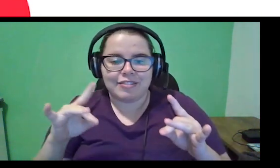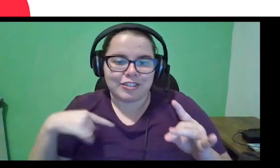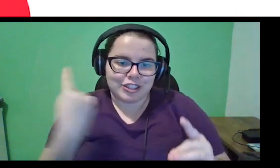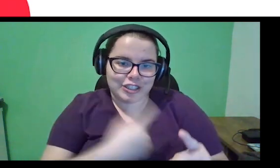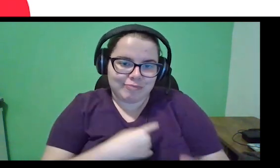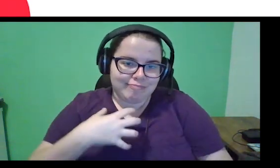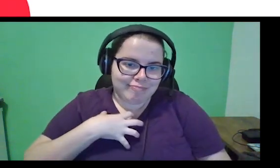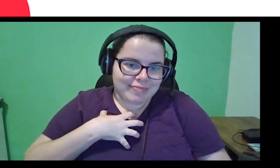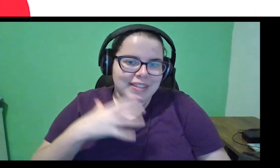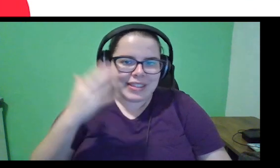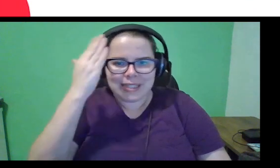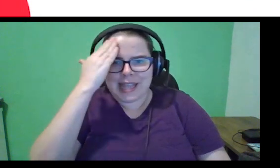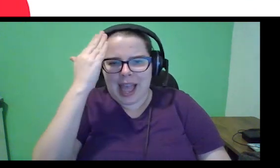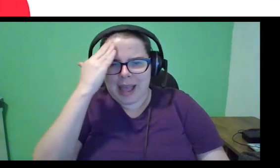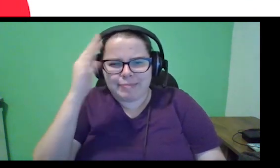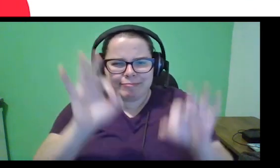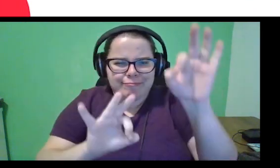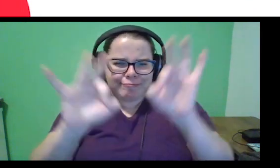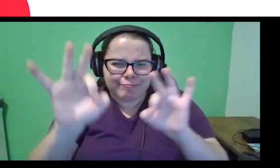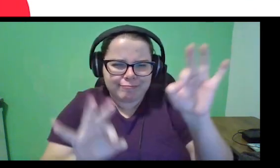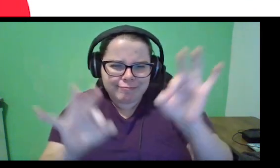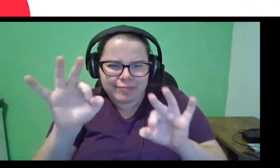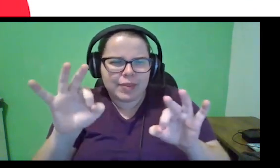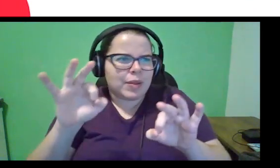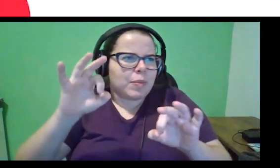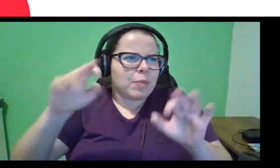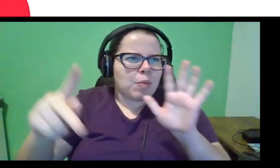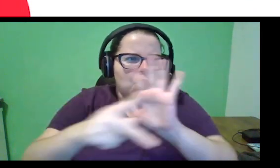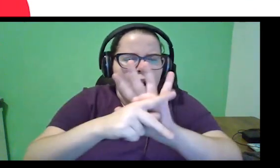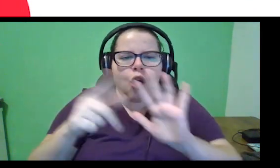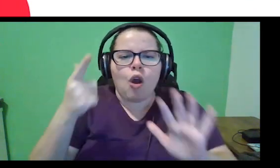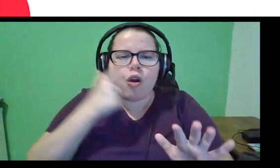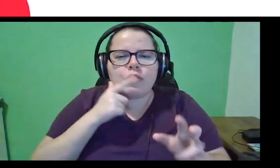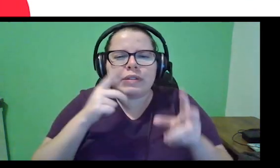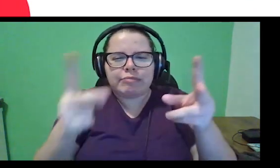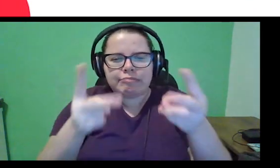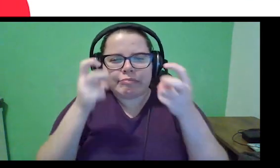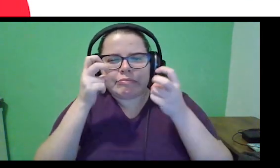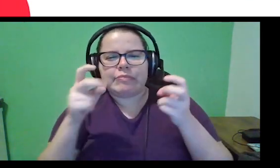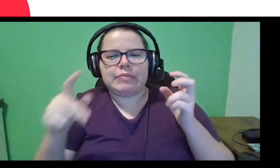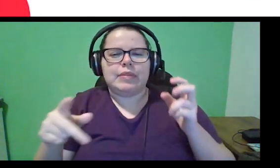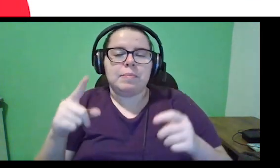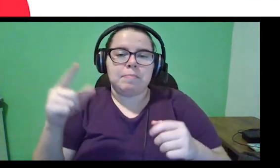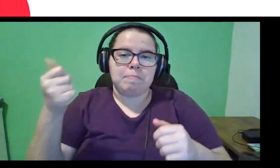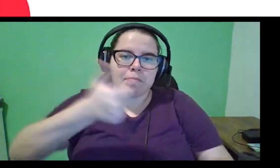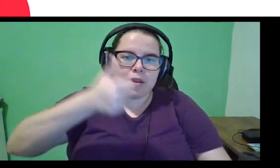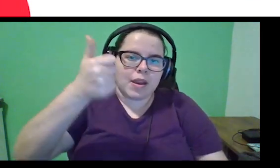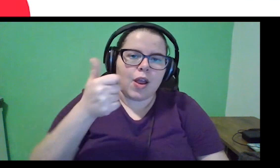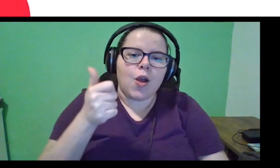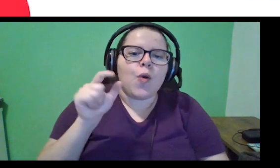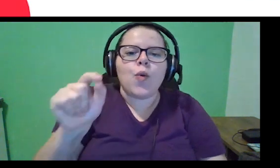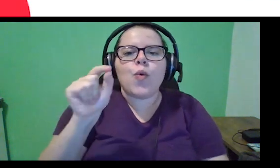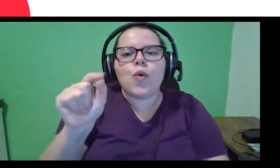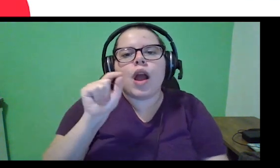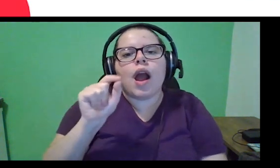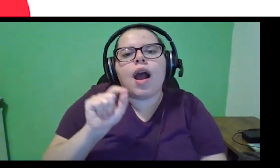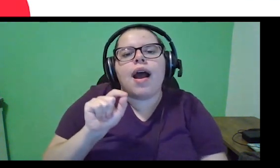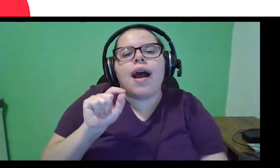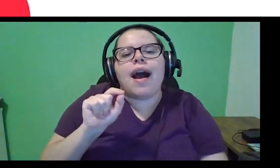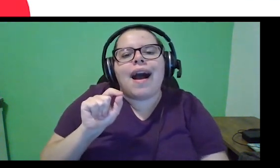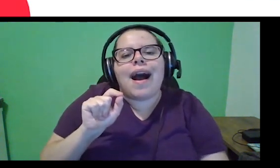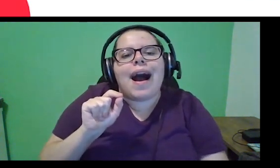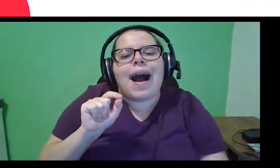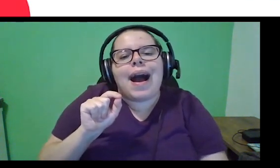mapeamento a gente monta essa matriz e começa a identificar, né? Primeiro, qual a probabilidade de cada pessoa